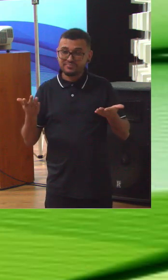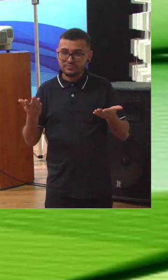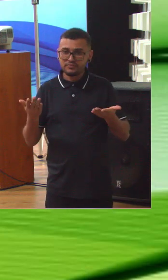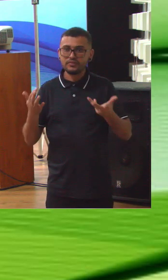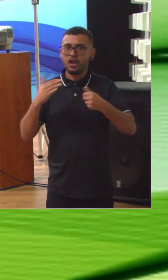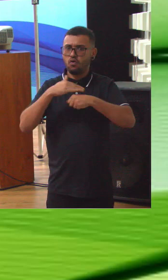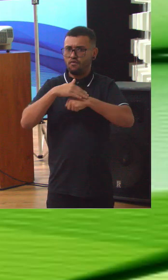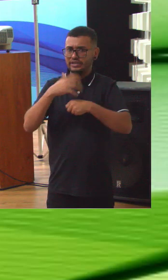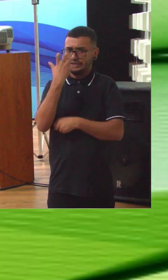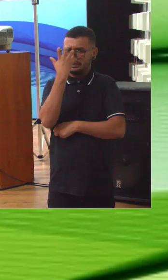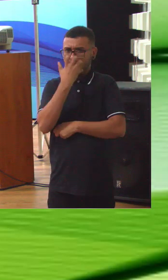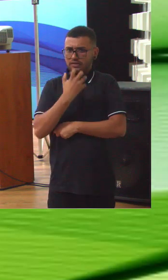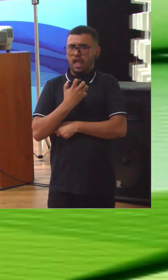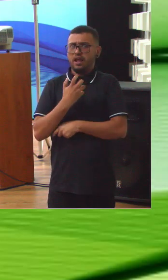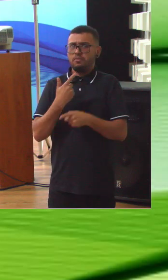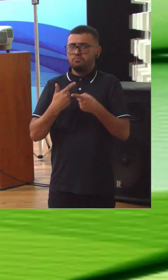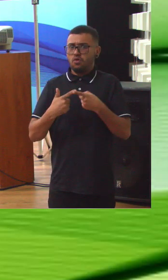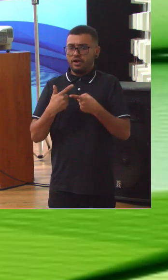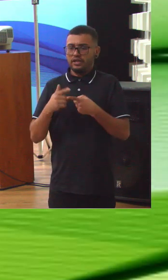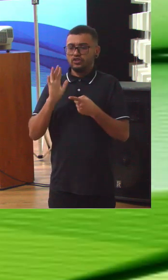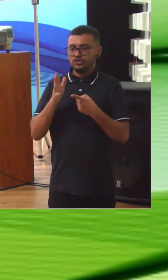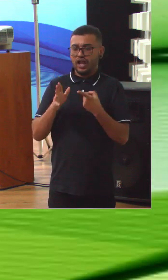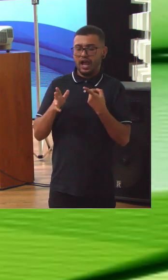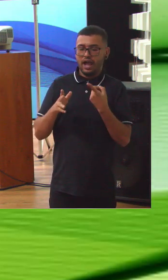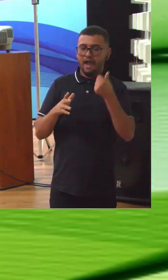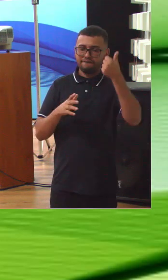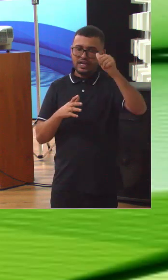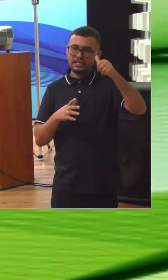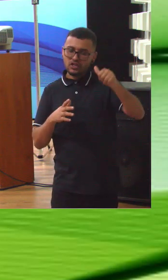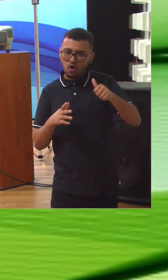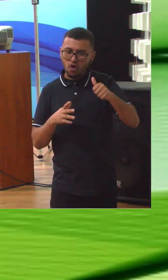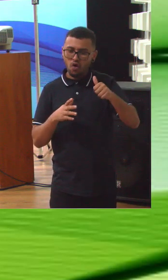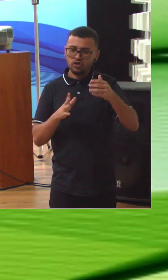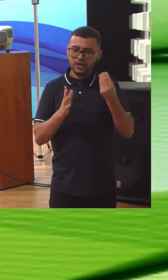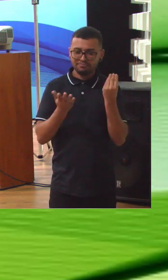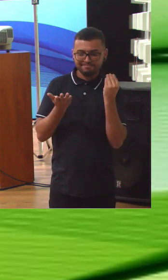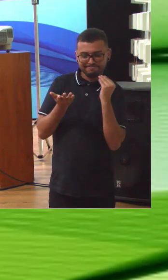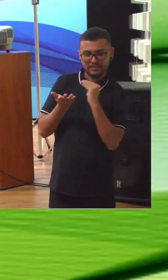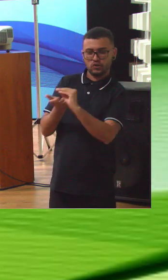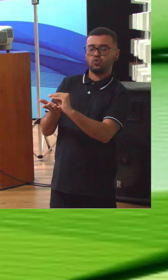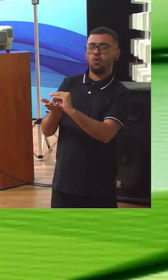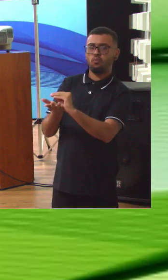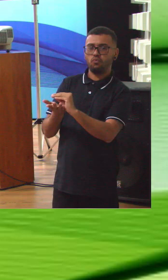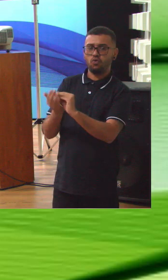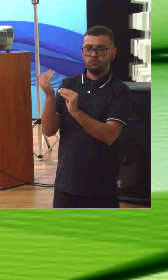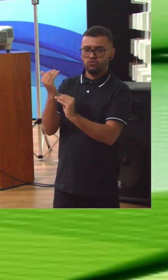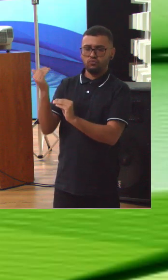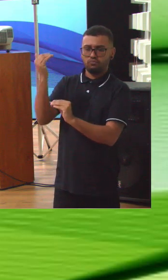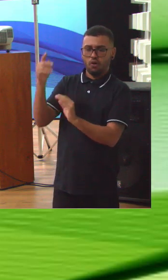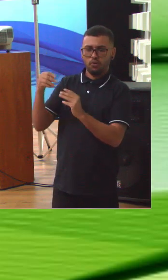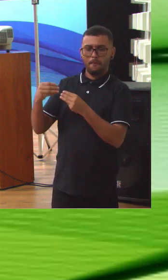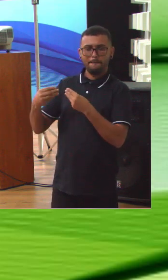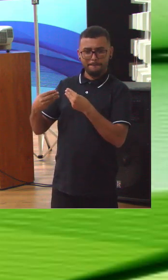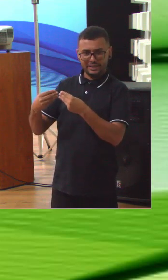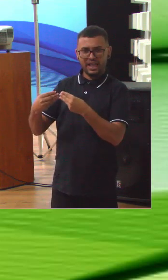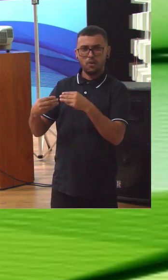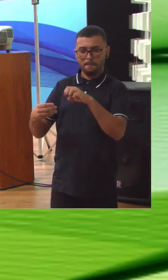é uma conversa diferente. Por quê? Porque já havia um diagnóstico avisando que essa porteira estava meio vulnerável.